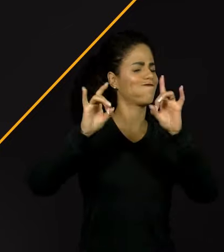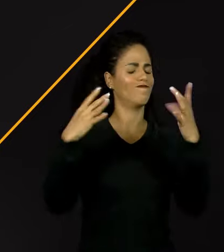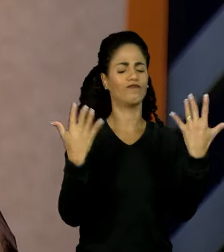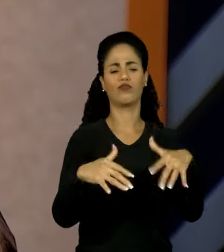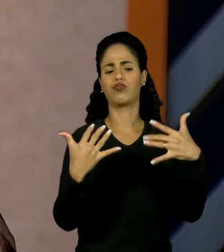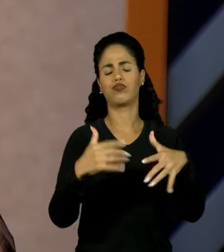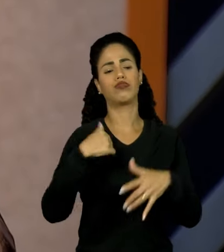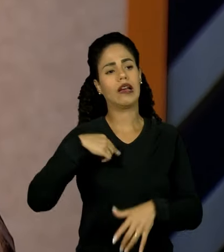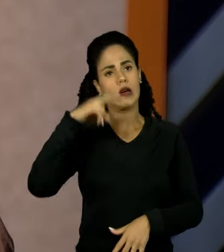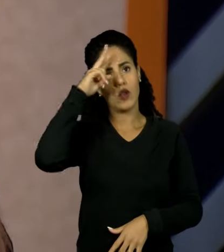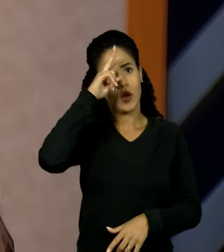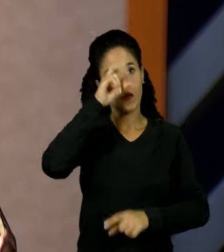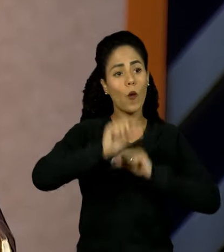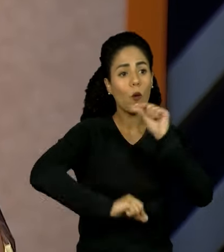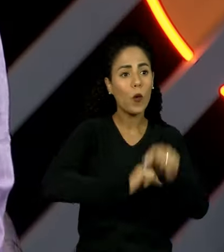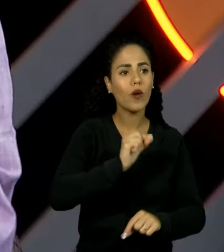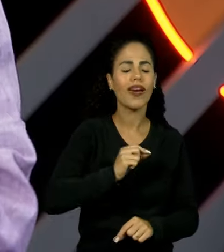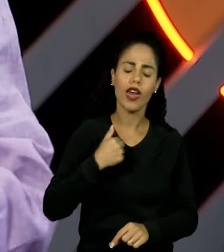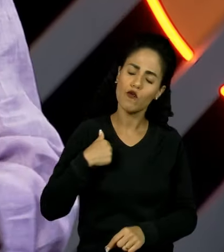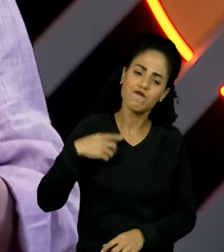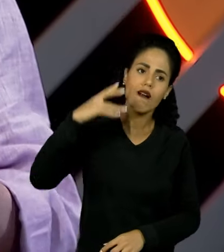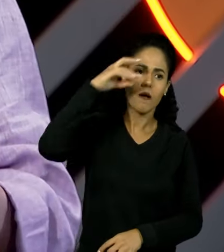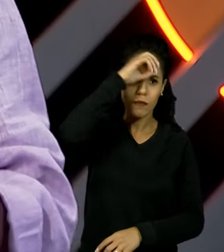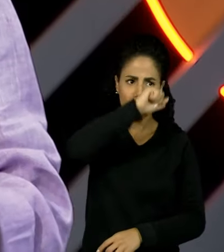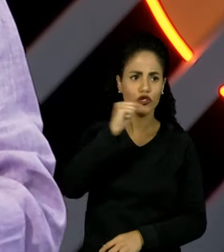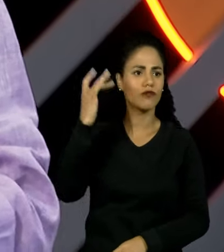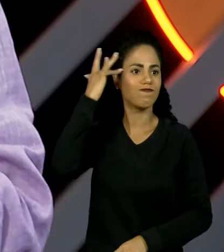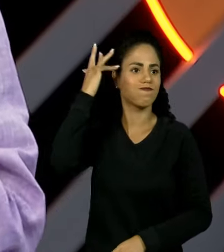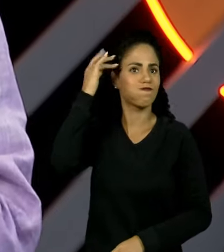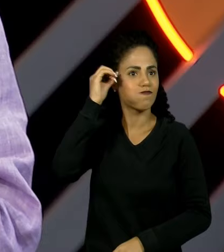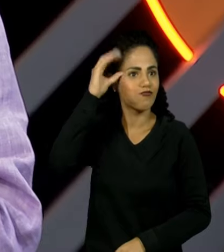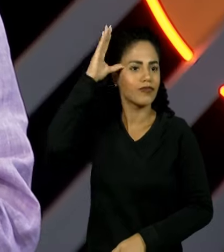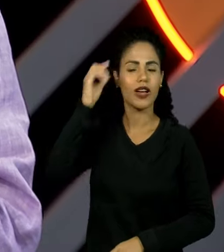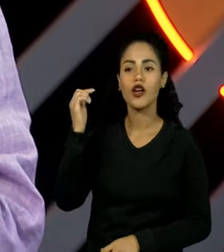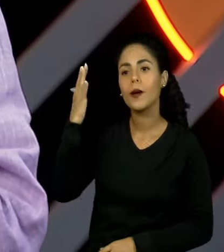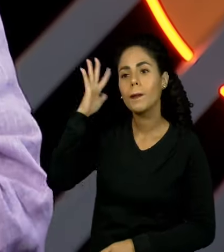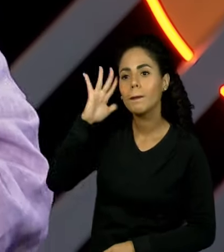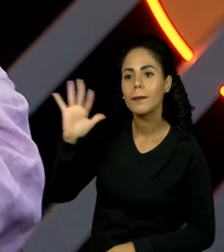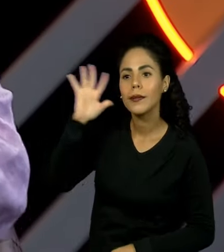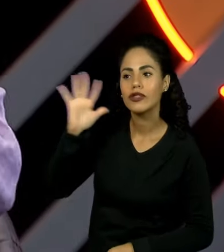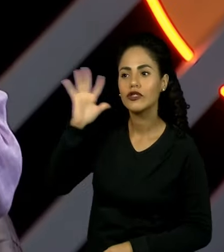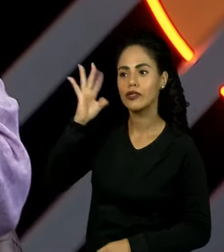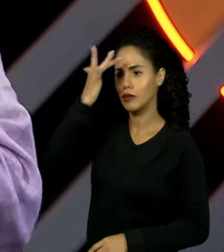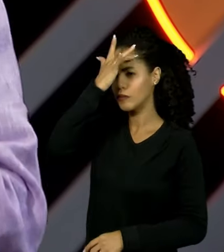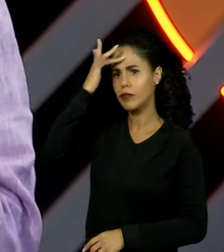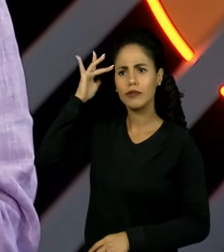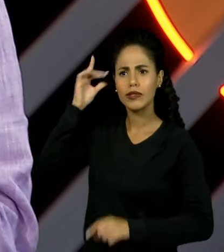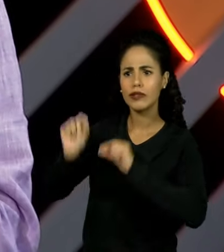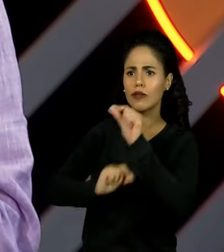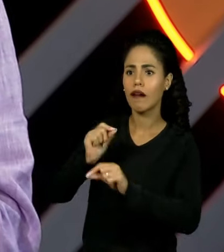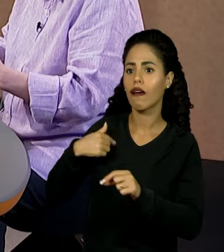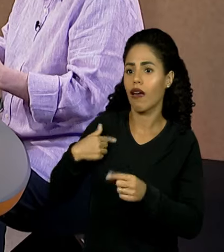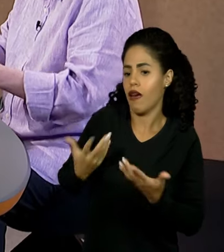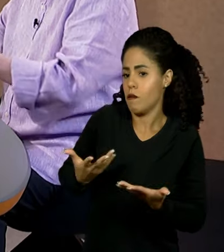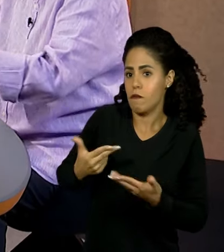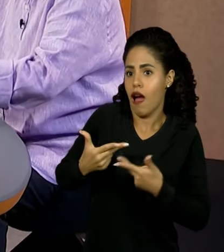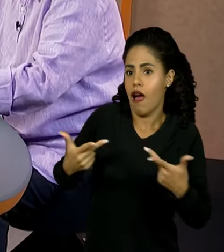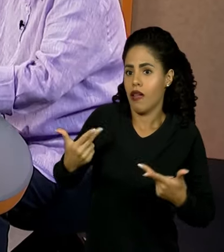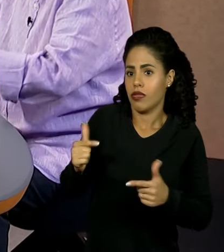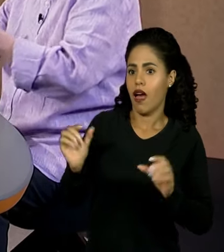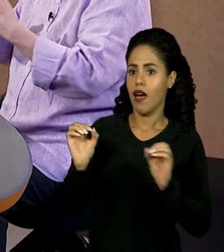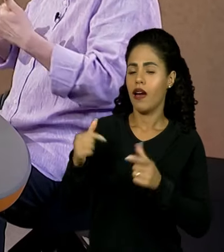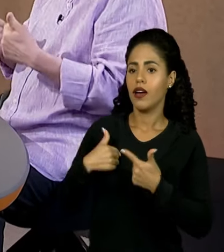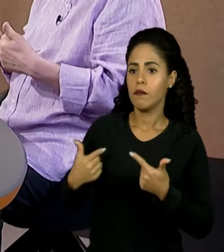de tudo isso é a lição maravilhosa. Não, mas você imaginar uma pessoa que sem nenhuma condição, pra